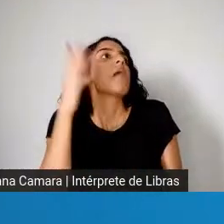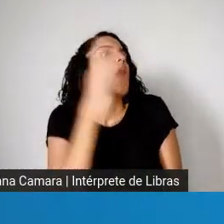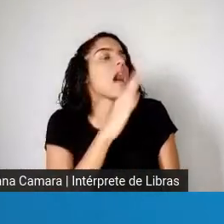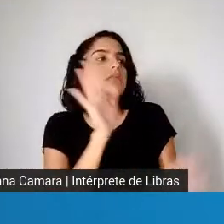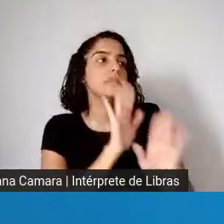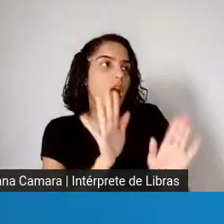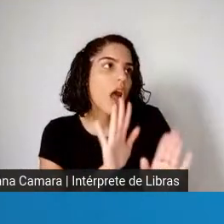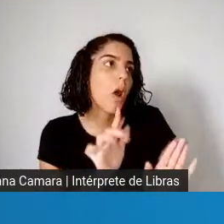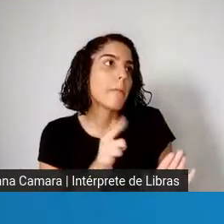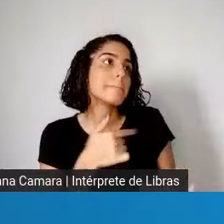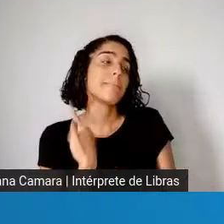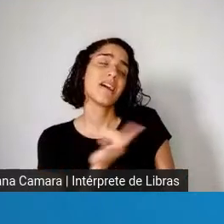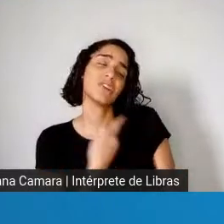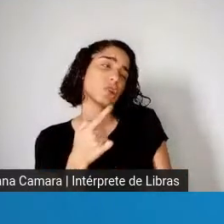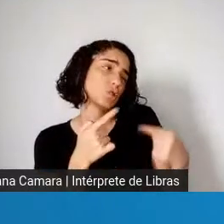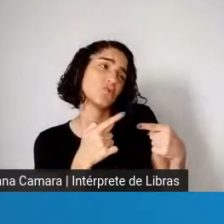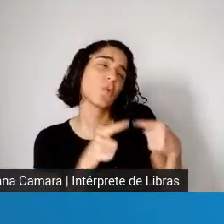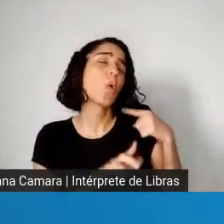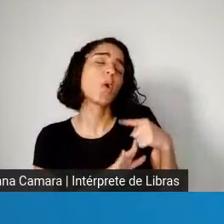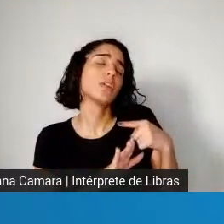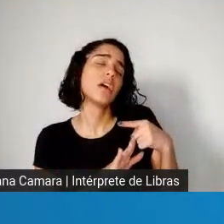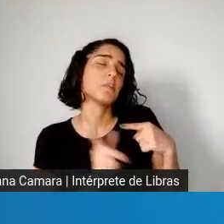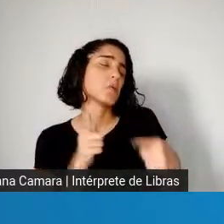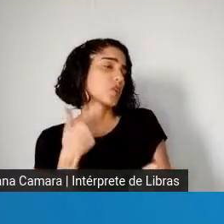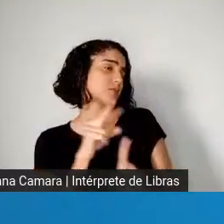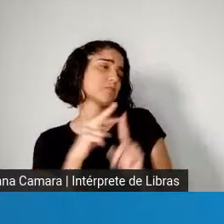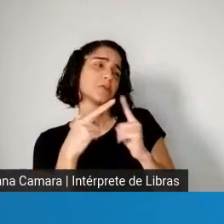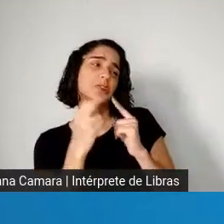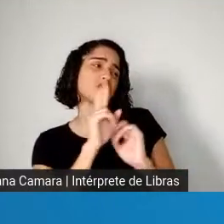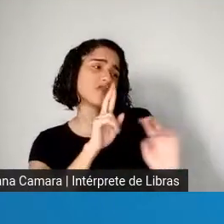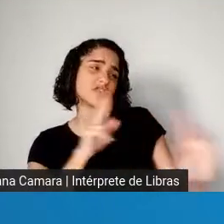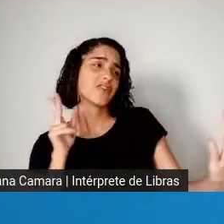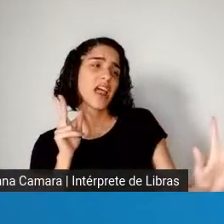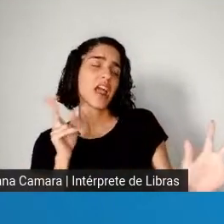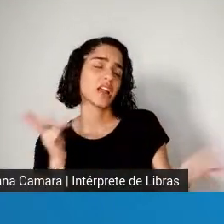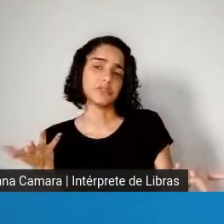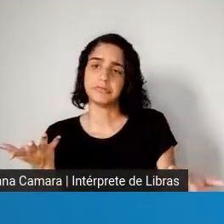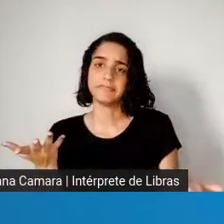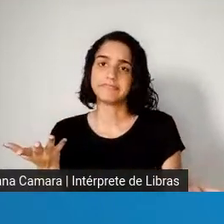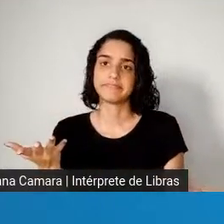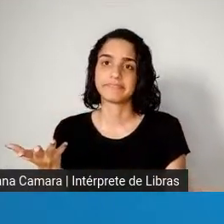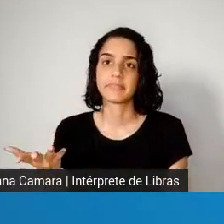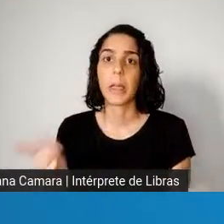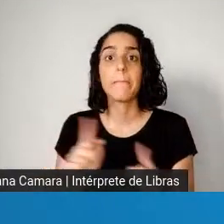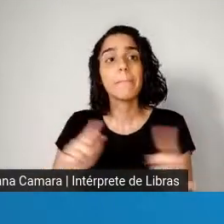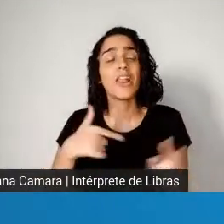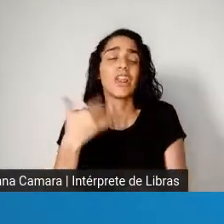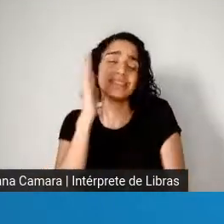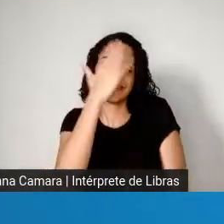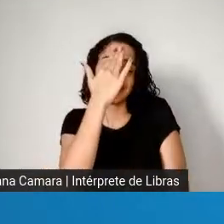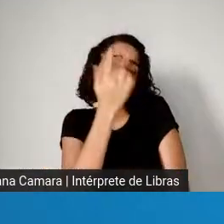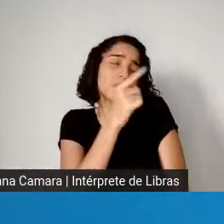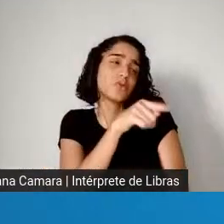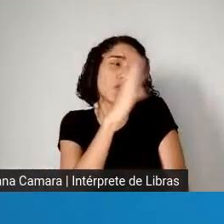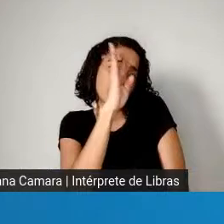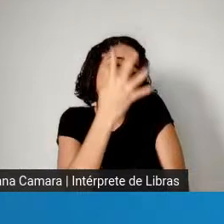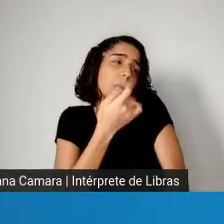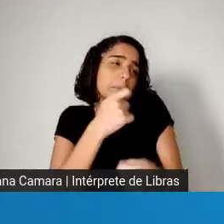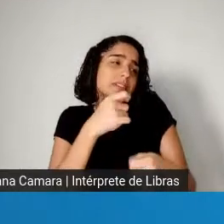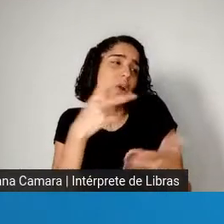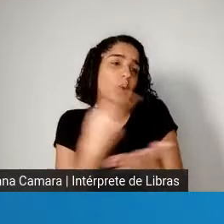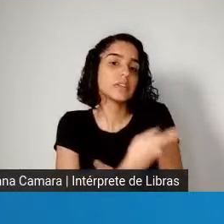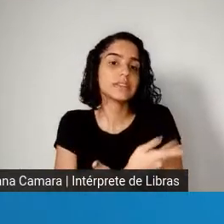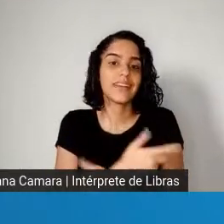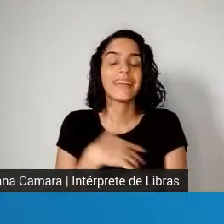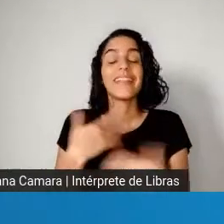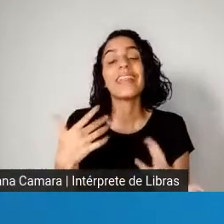consultados, nós vamos dizer que, no ponto de vista tal, tal e qual, nós mais compreendemos que algumas decisões precisam ser tomadas. Ou seja,